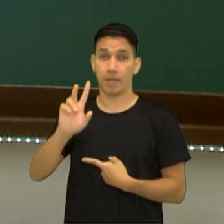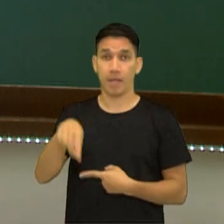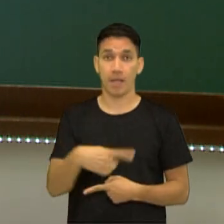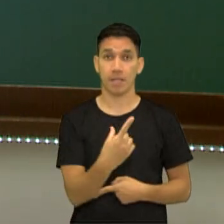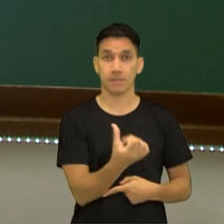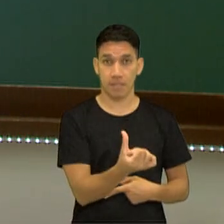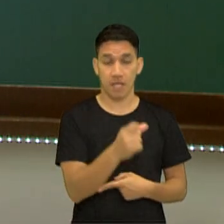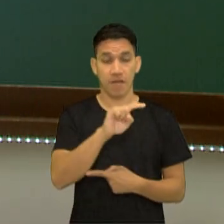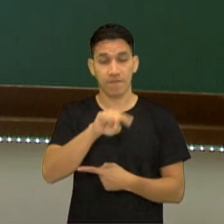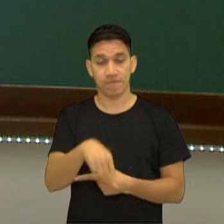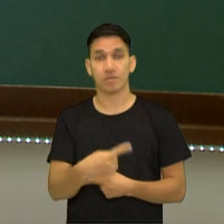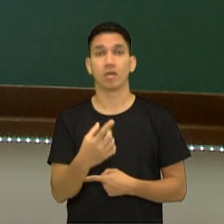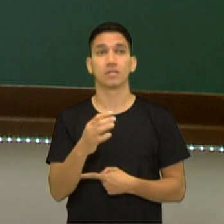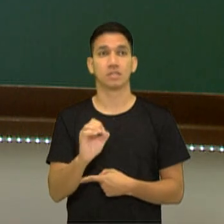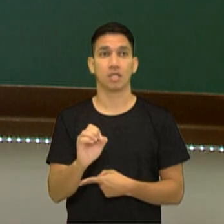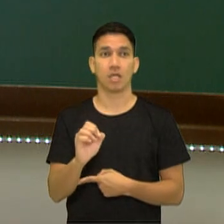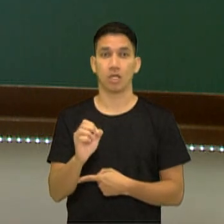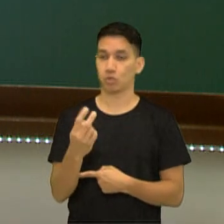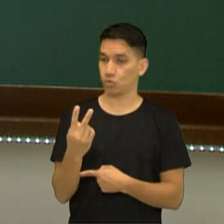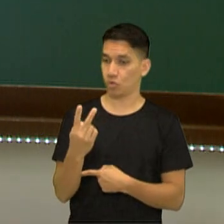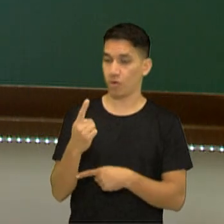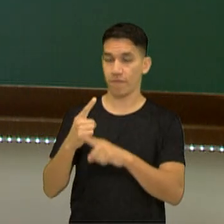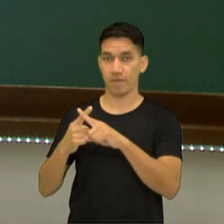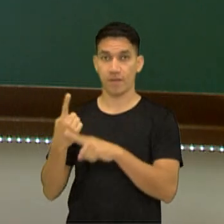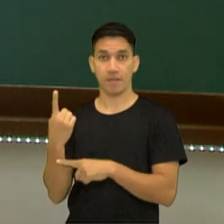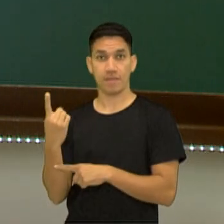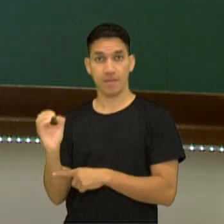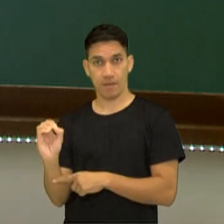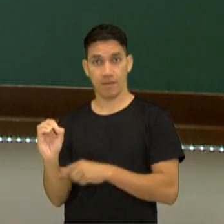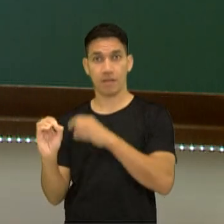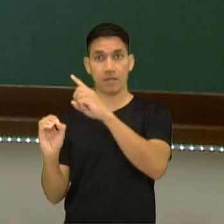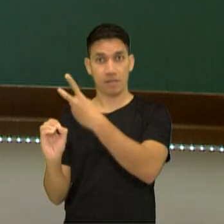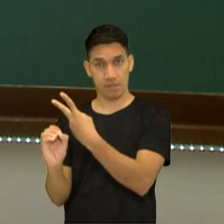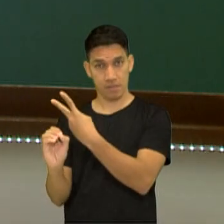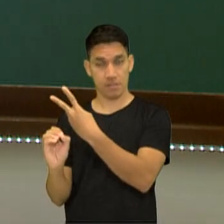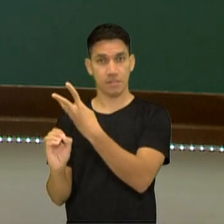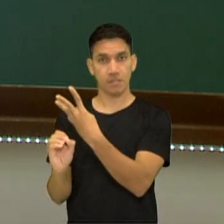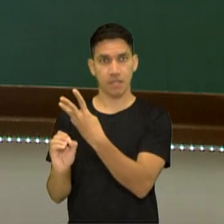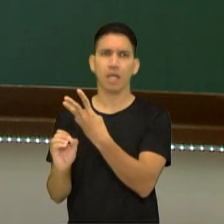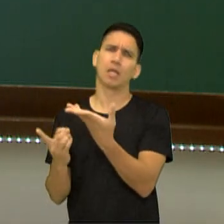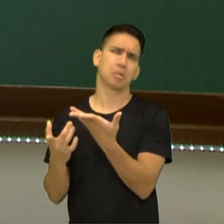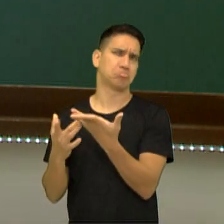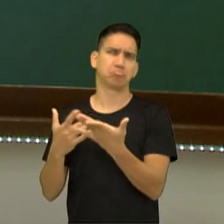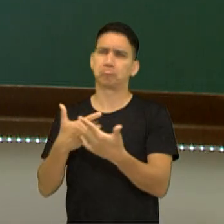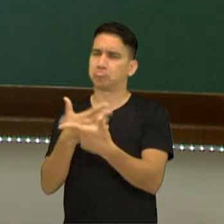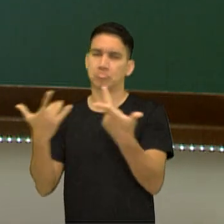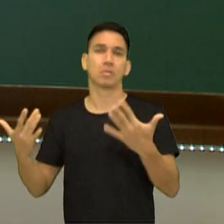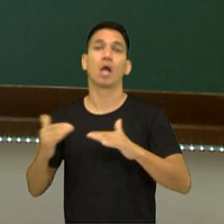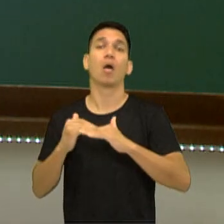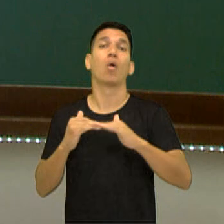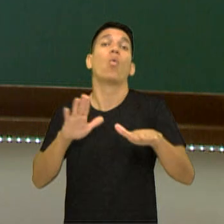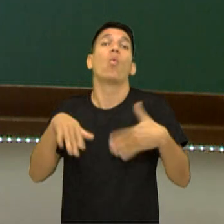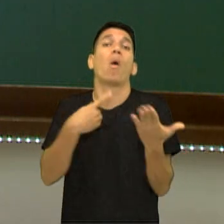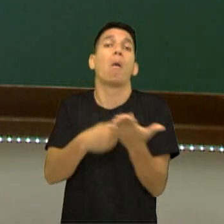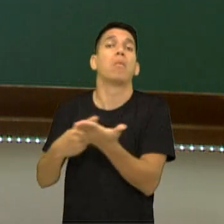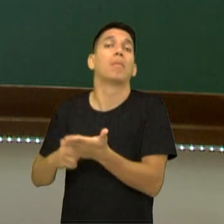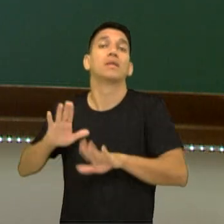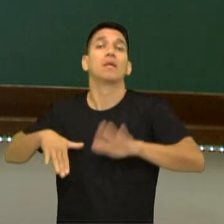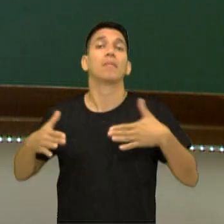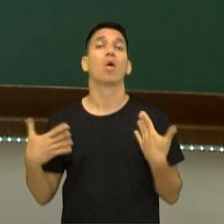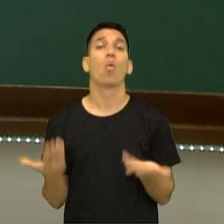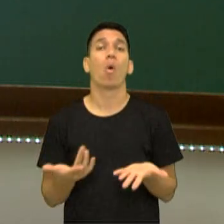vezes 10 na 23, moléculas, átomos, íons, elétrons, entidades e outros, dependendo do que eu estou